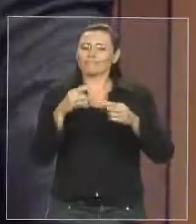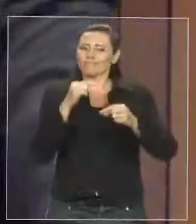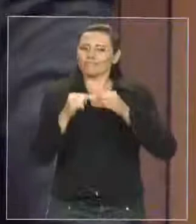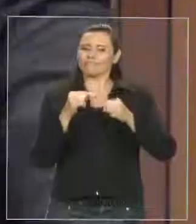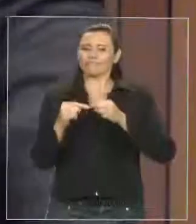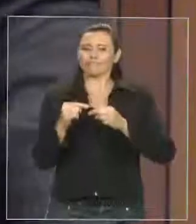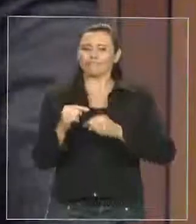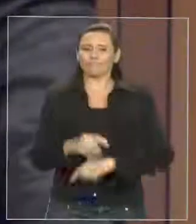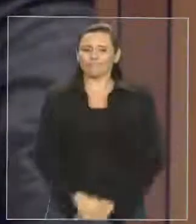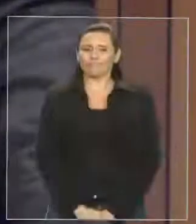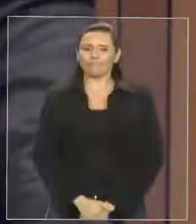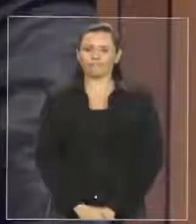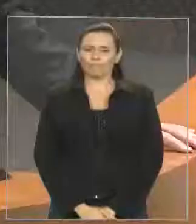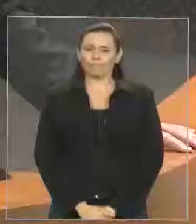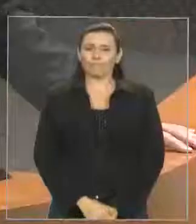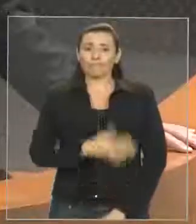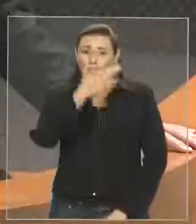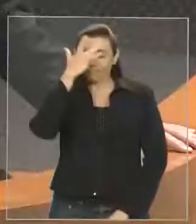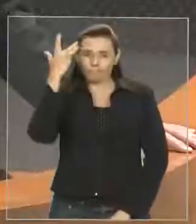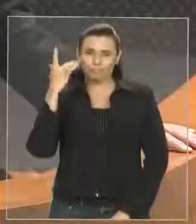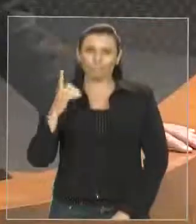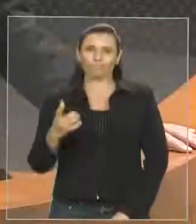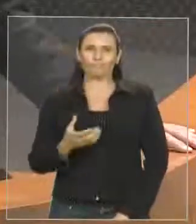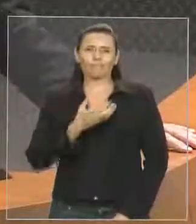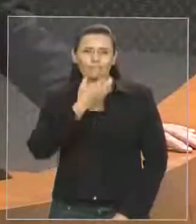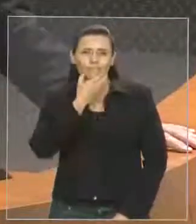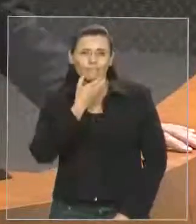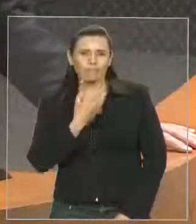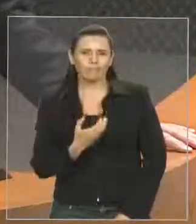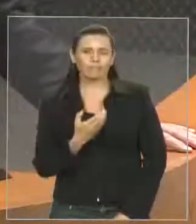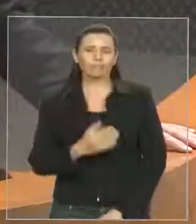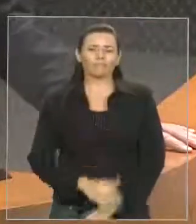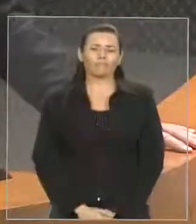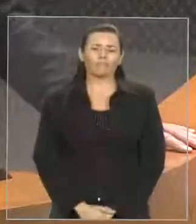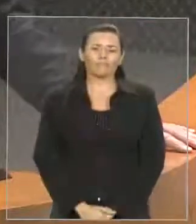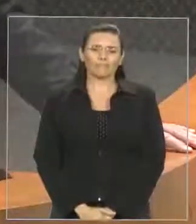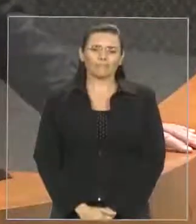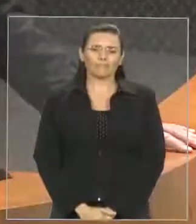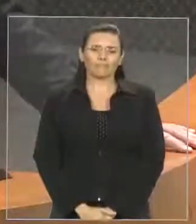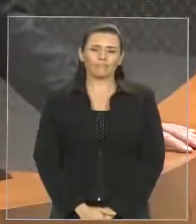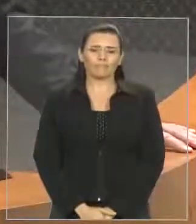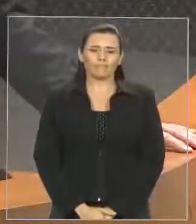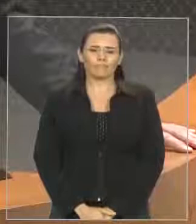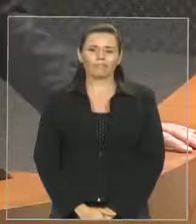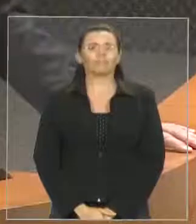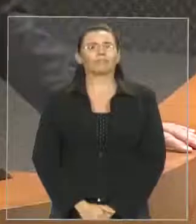era feita pelos anciãos. Portanto, respeite os mais velhos dessa casa.